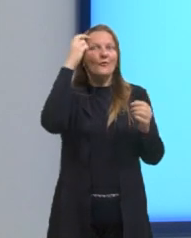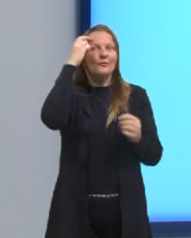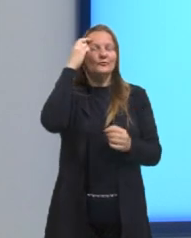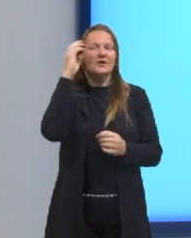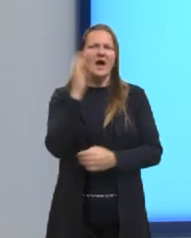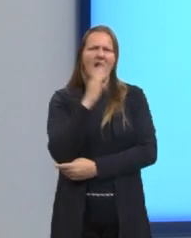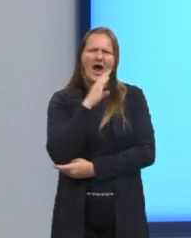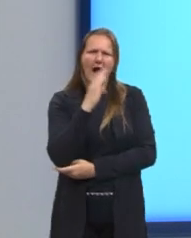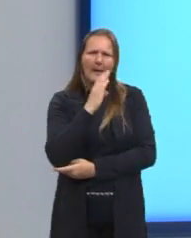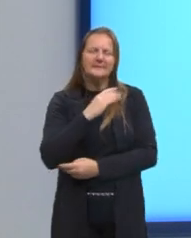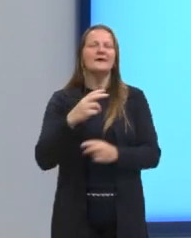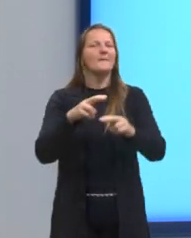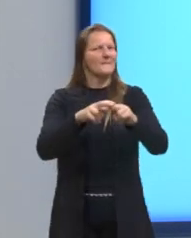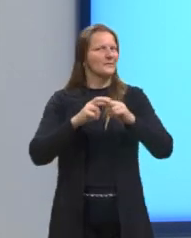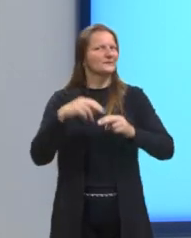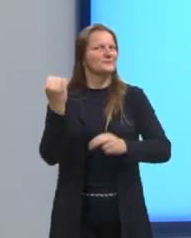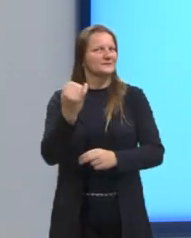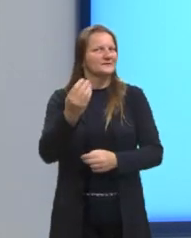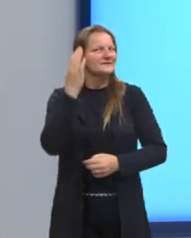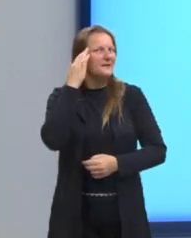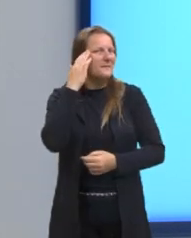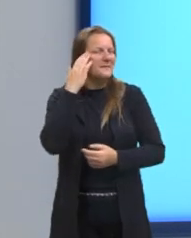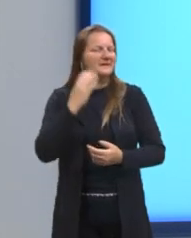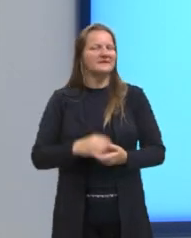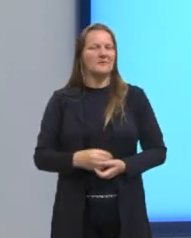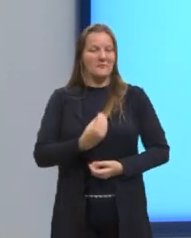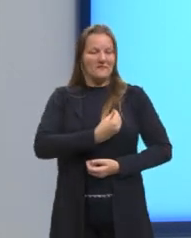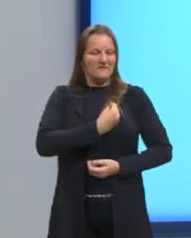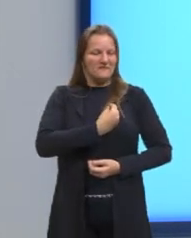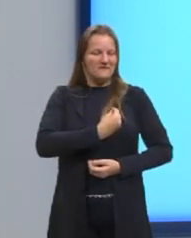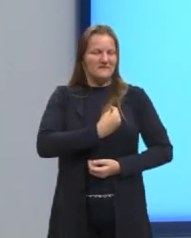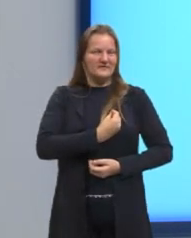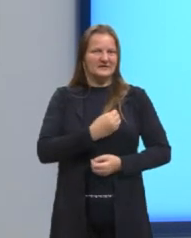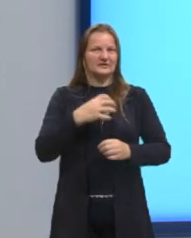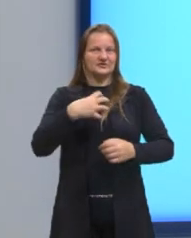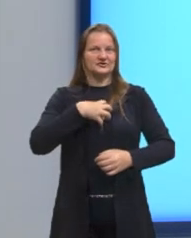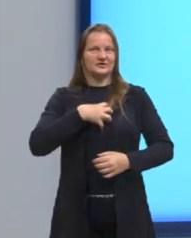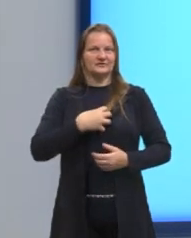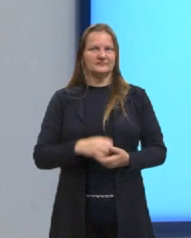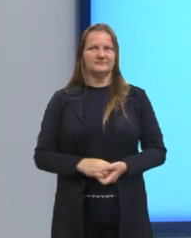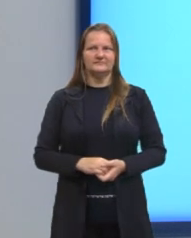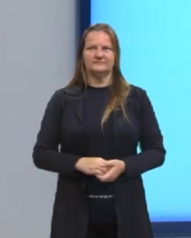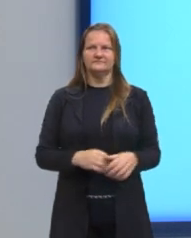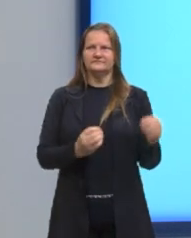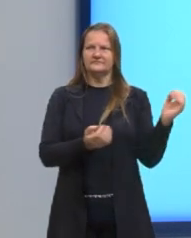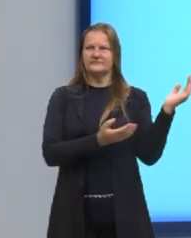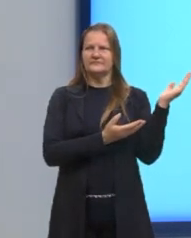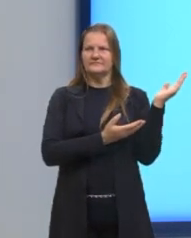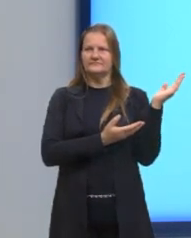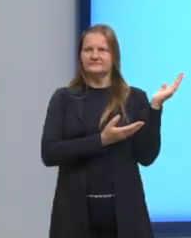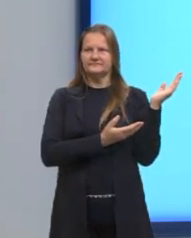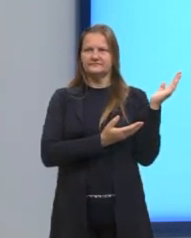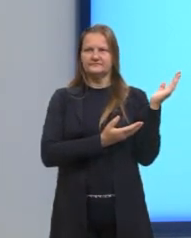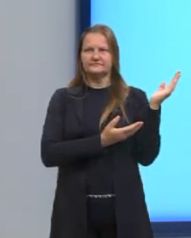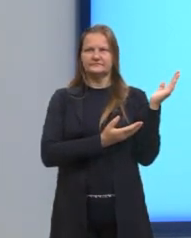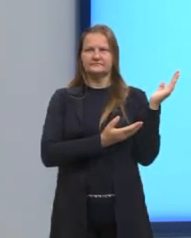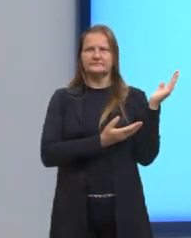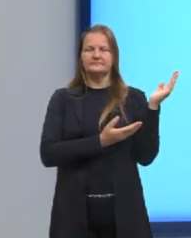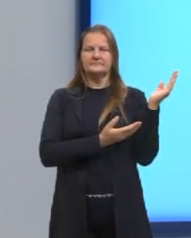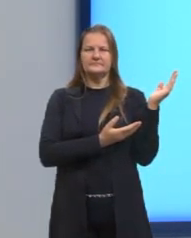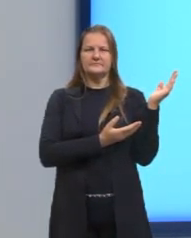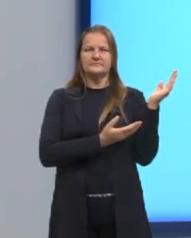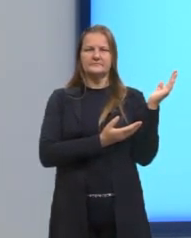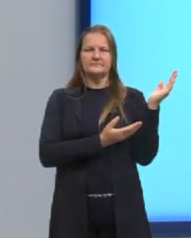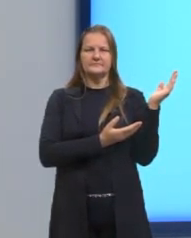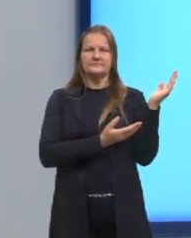rápida, do modo rápido de se viver. O slow life. Bom, se a cultura fast é uma